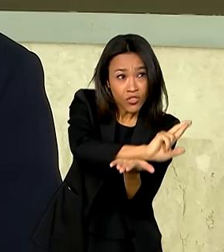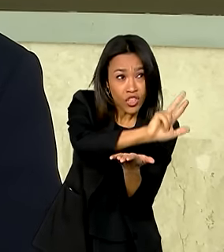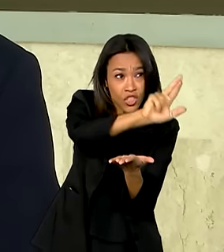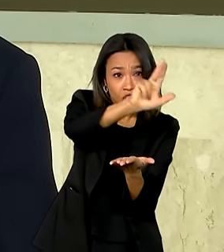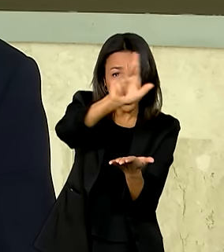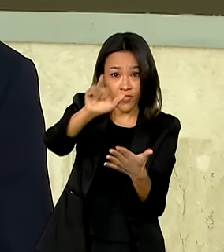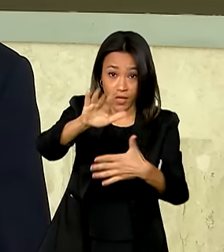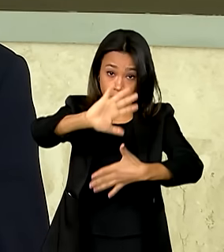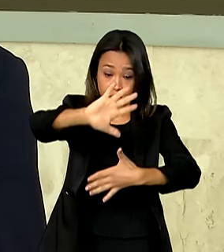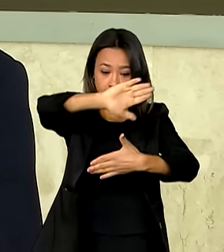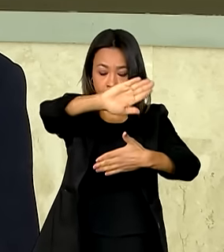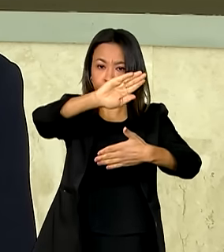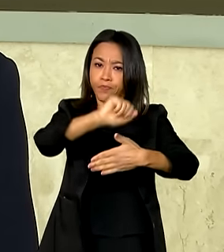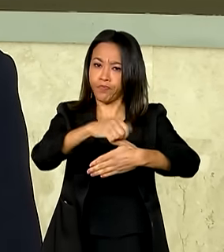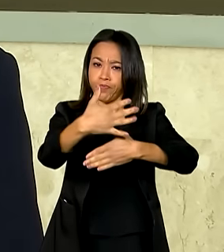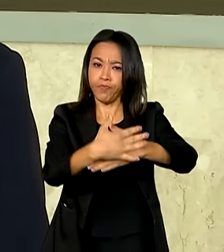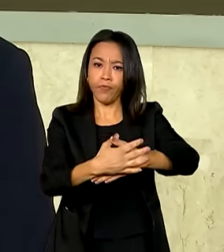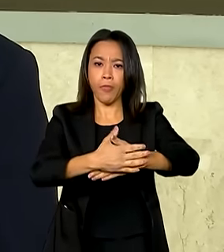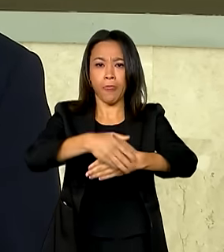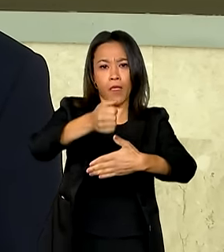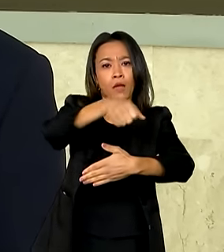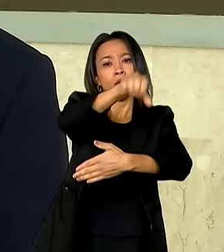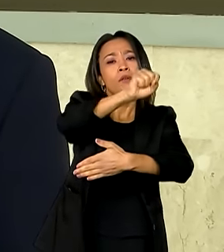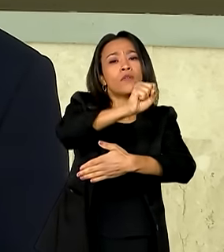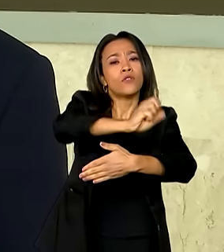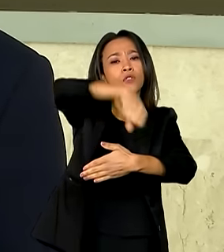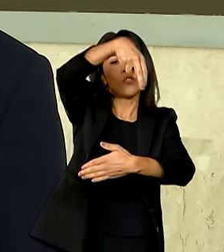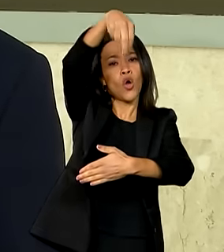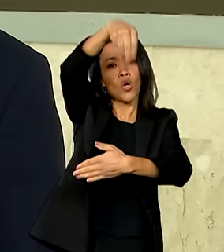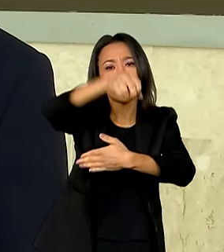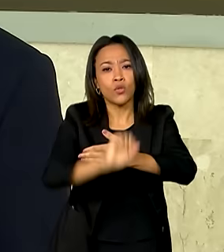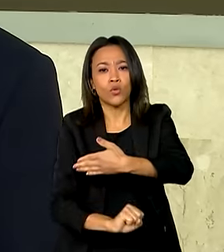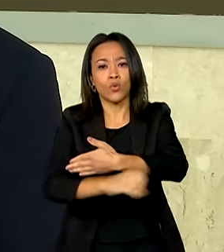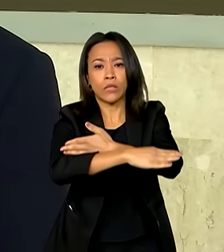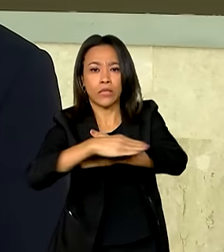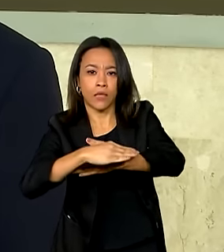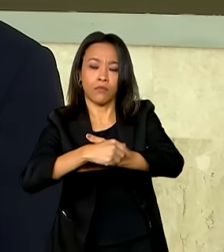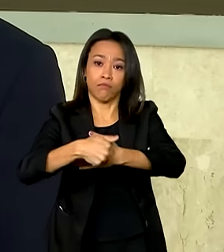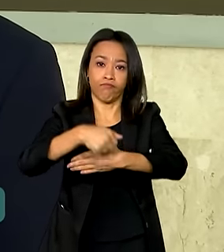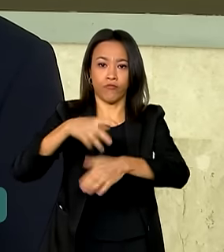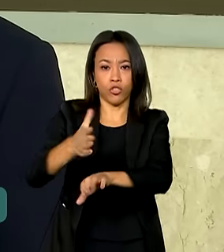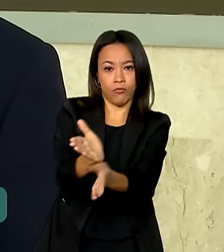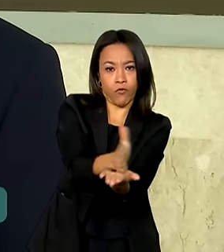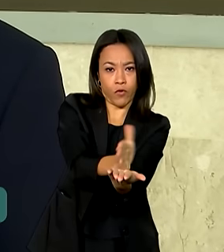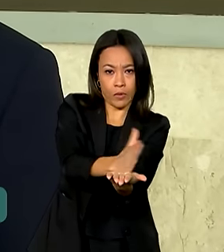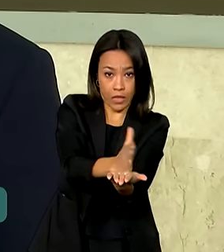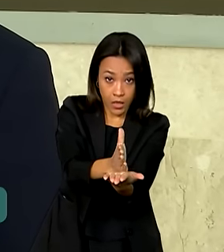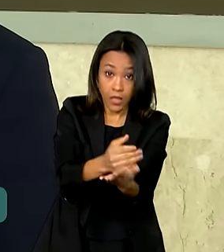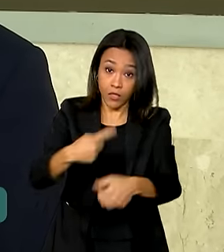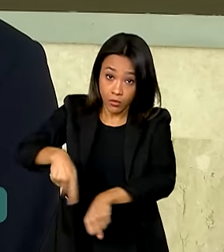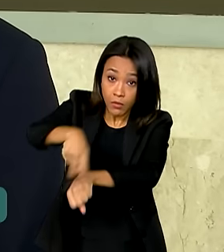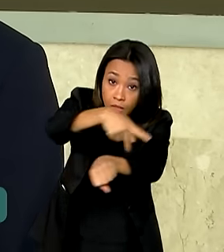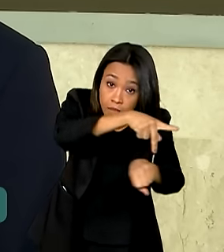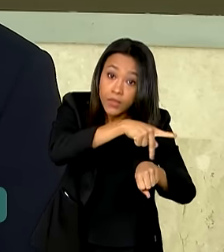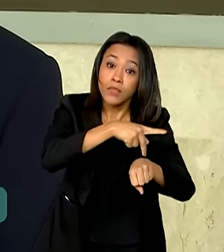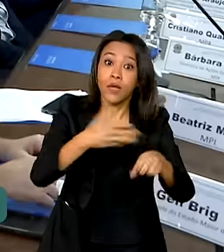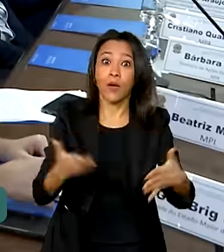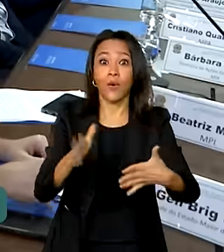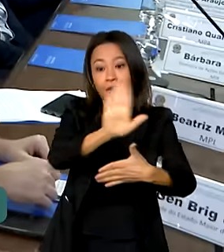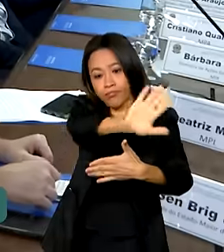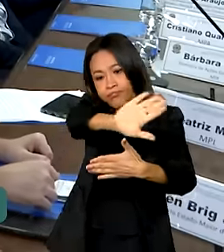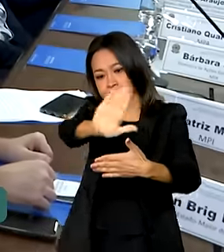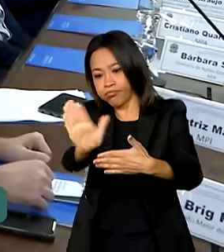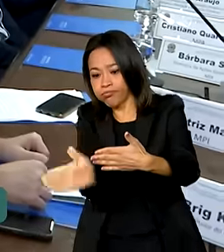temos o Arco Norte, o Arco Central, o Arco Sul de fronteiras terrestres e agora também com a abordagem das nossas fronteiras litorâneas.